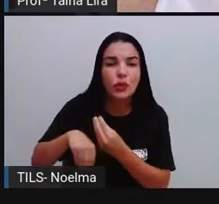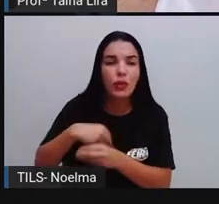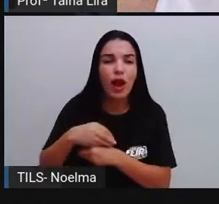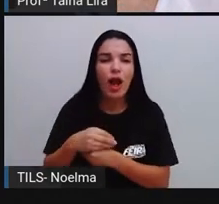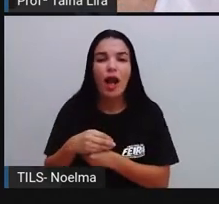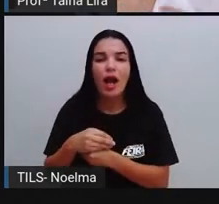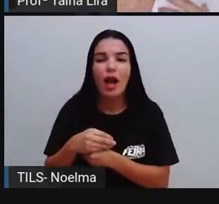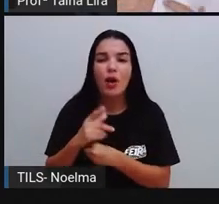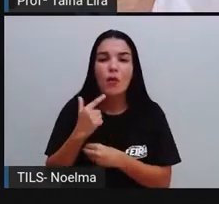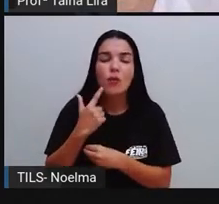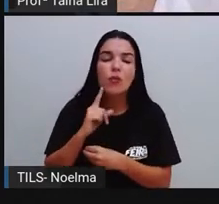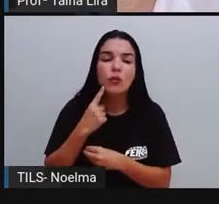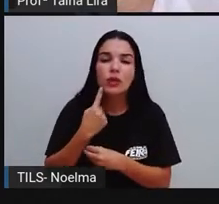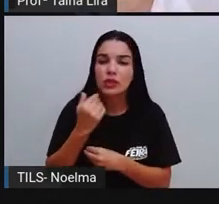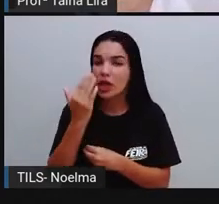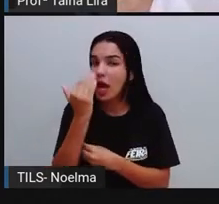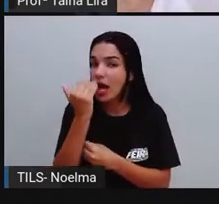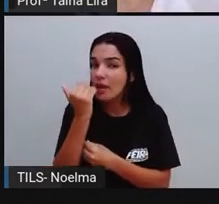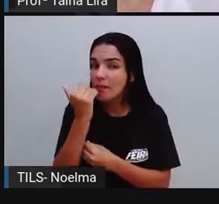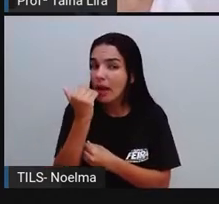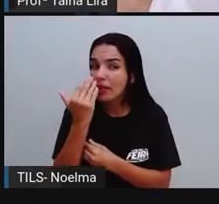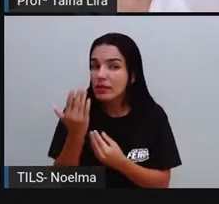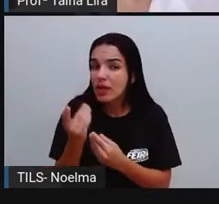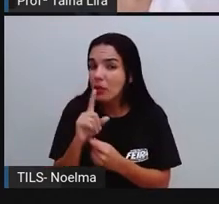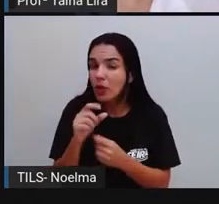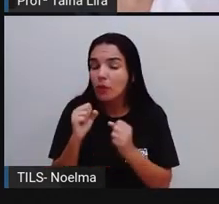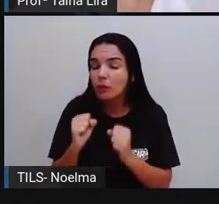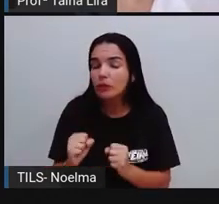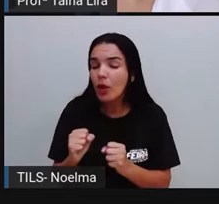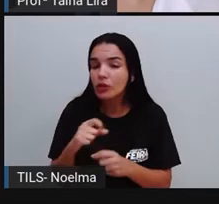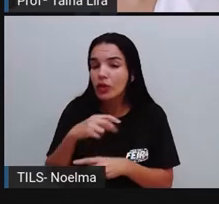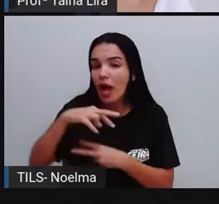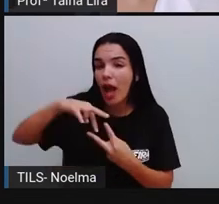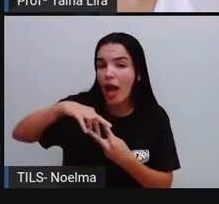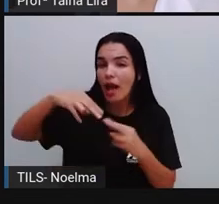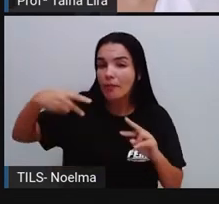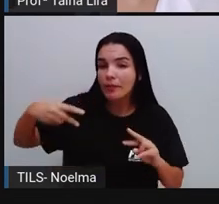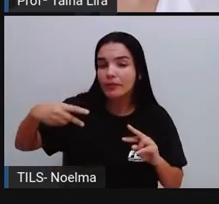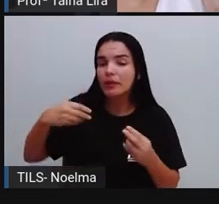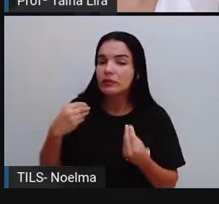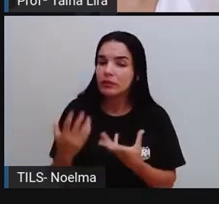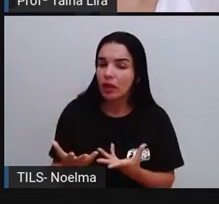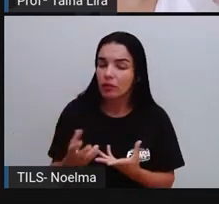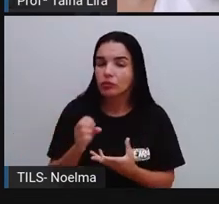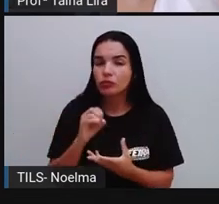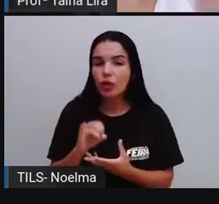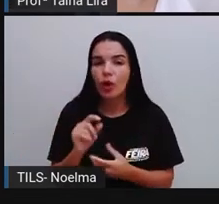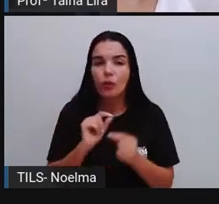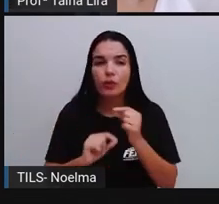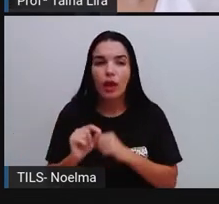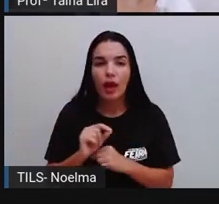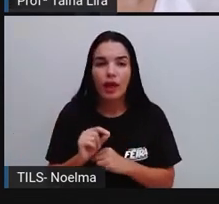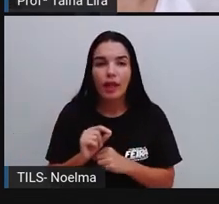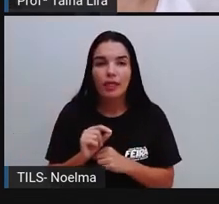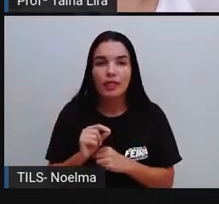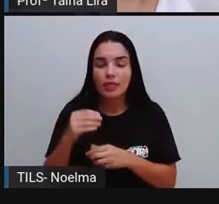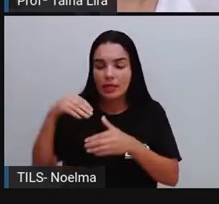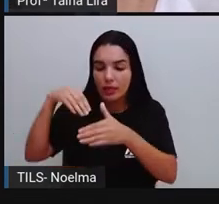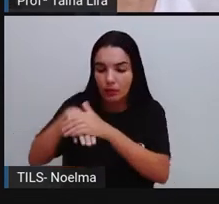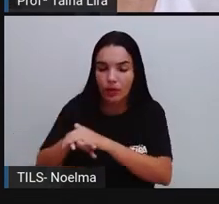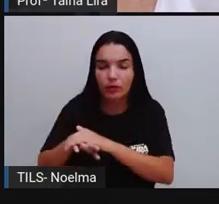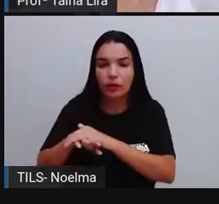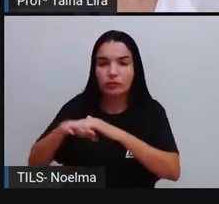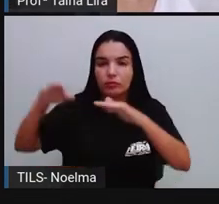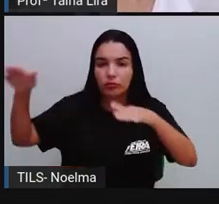orgânico, que é aquele lixo que não pode ser reaproveitado, porque muitas vezes esse lixo orgânico, ele é aterrado,